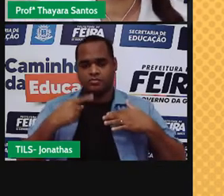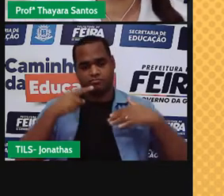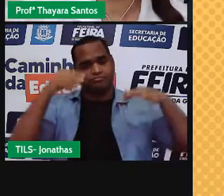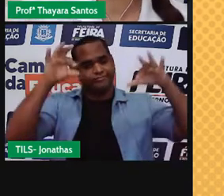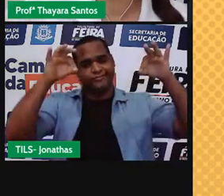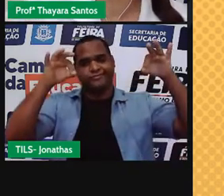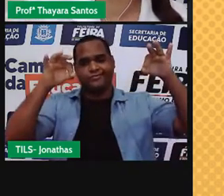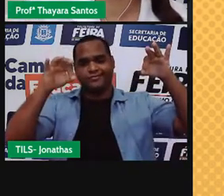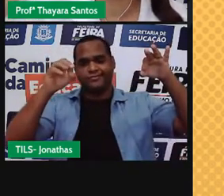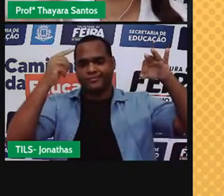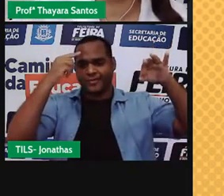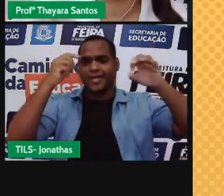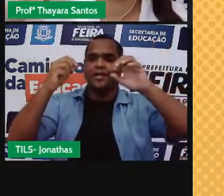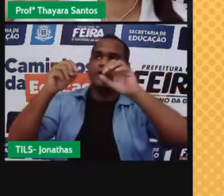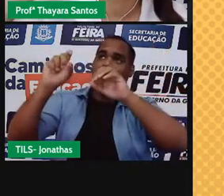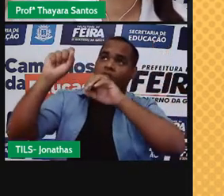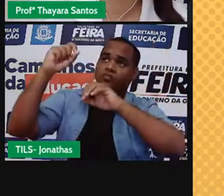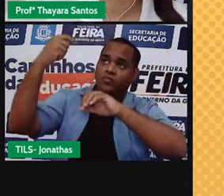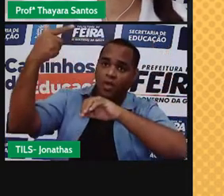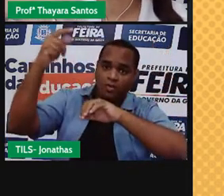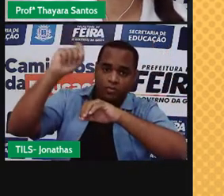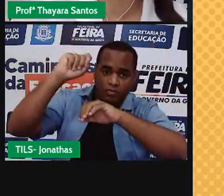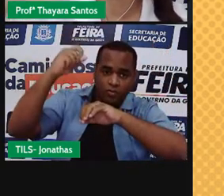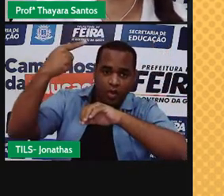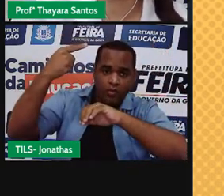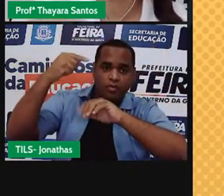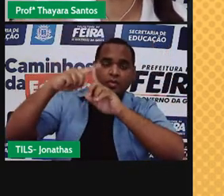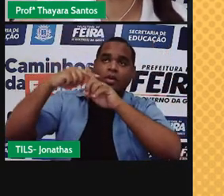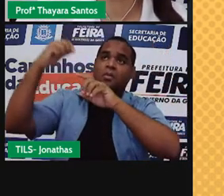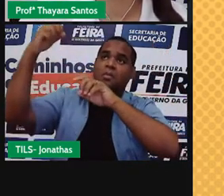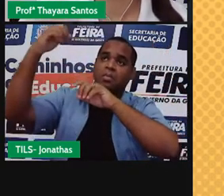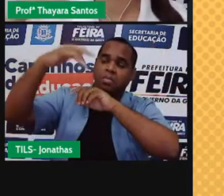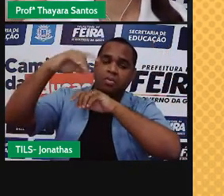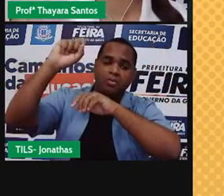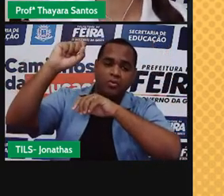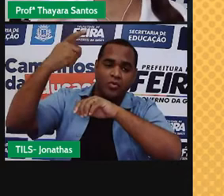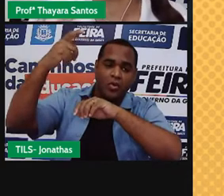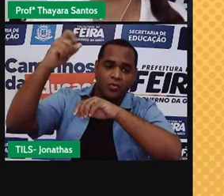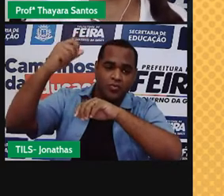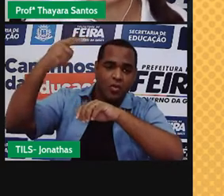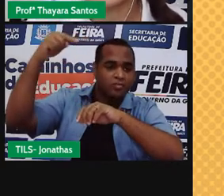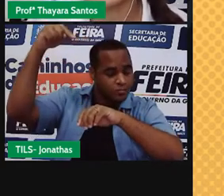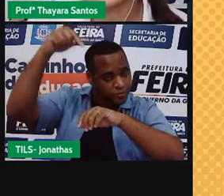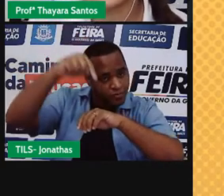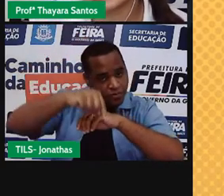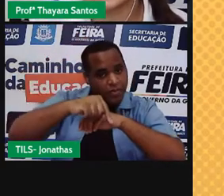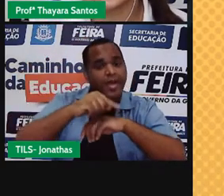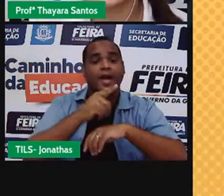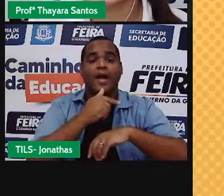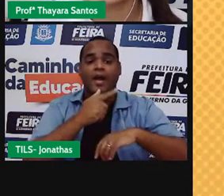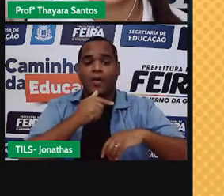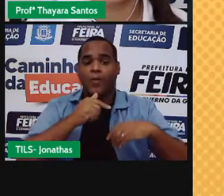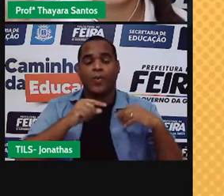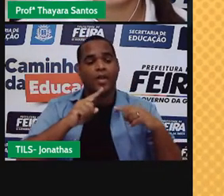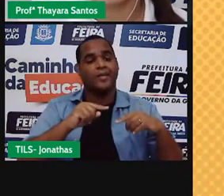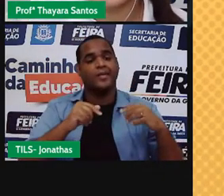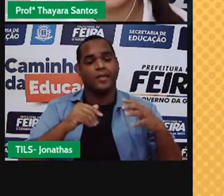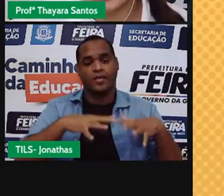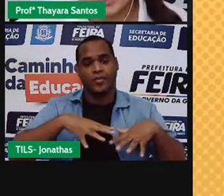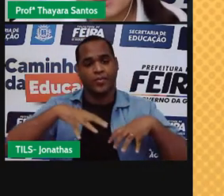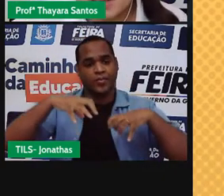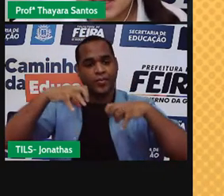pela ação do sol, o sol ficou emitindo a radiação e fez com que a água que estava presente ali naquele tecido